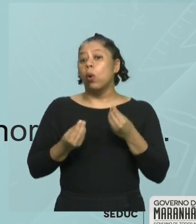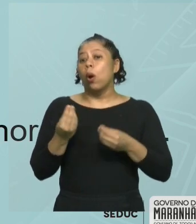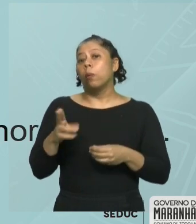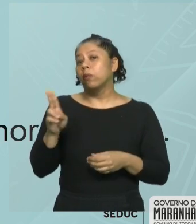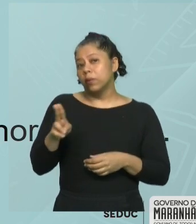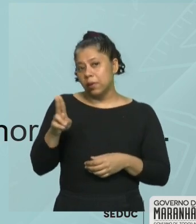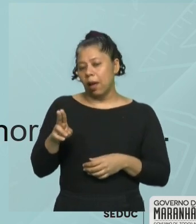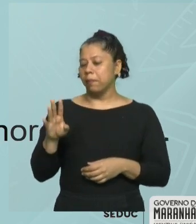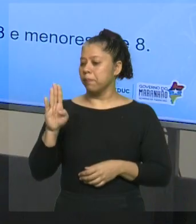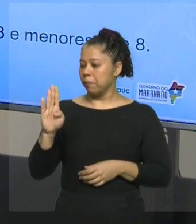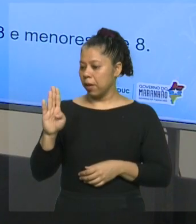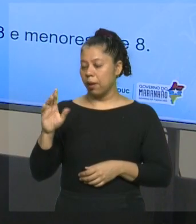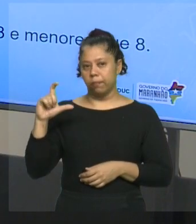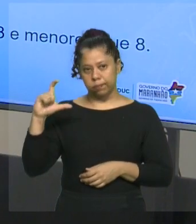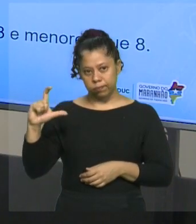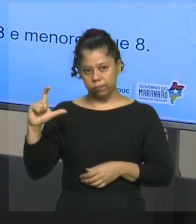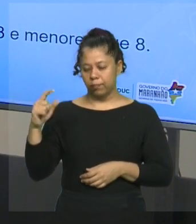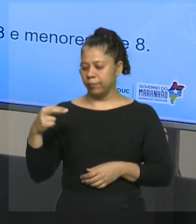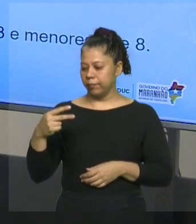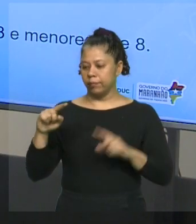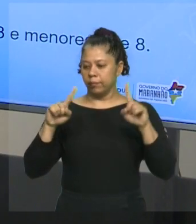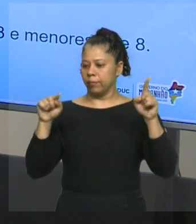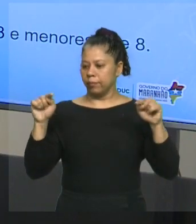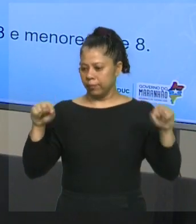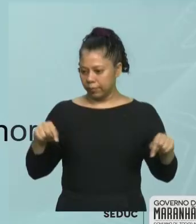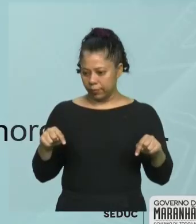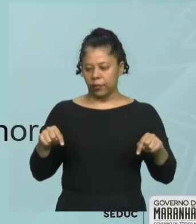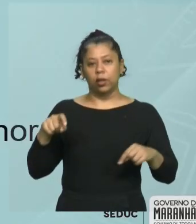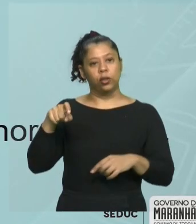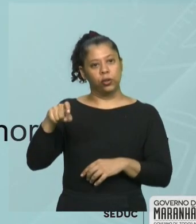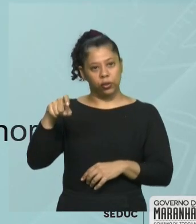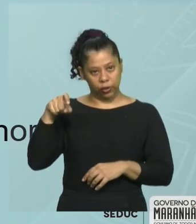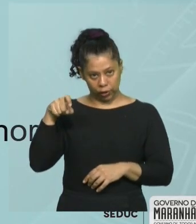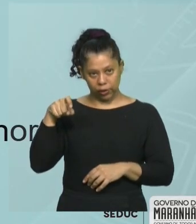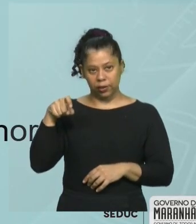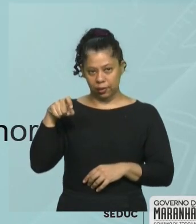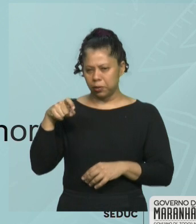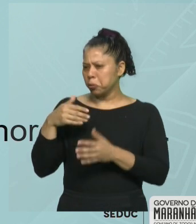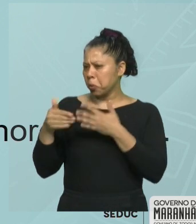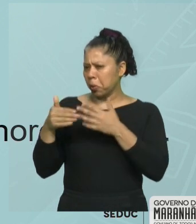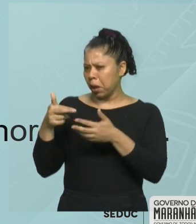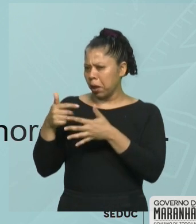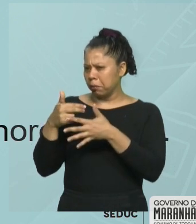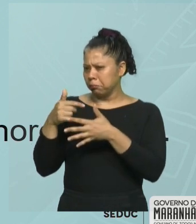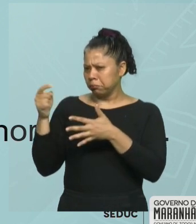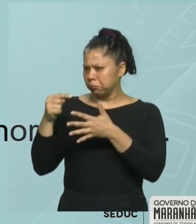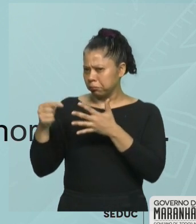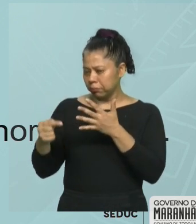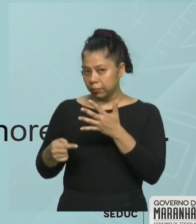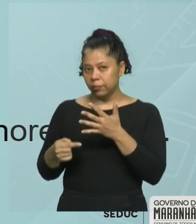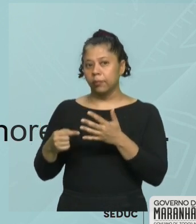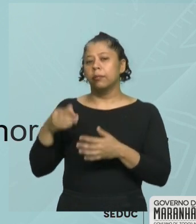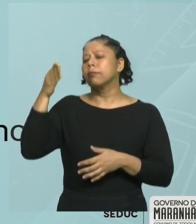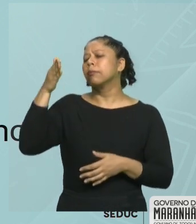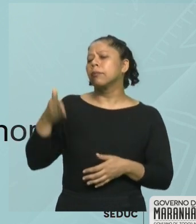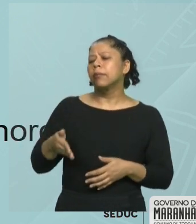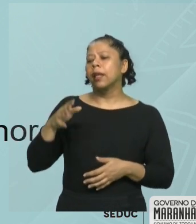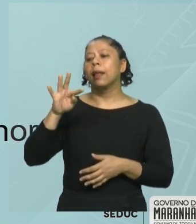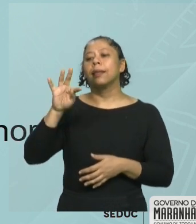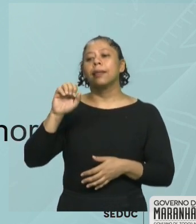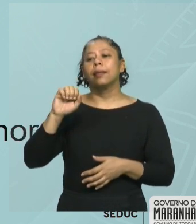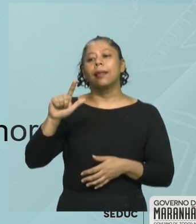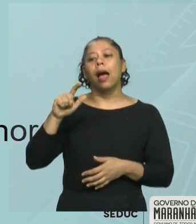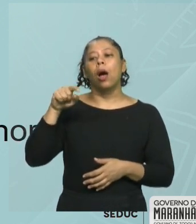maiúsculo, sempre conjunto, é igual, abre chaves, X é um elemento qualquer, tal que, quem é esse meu X?